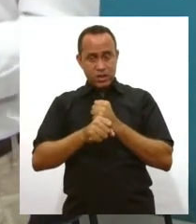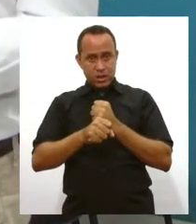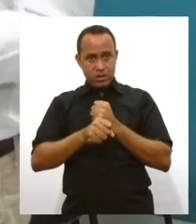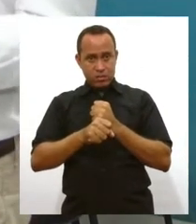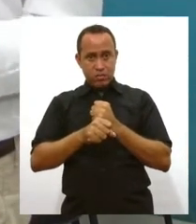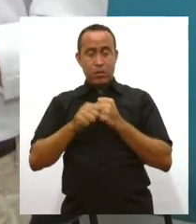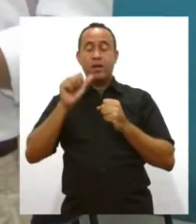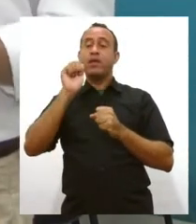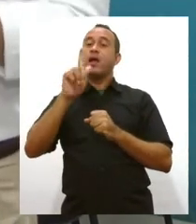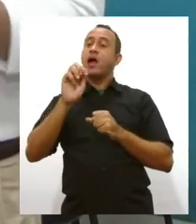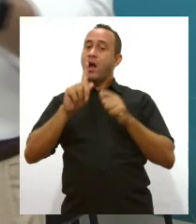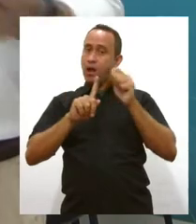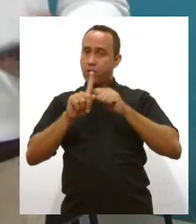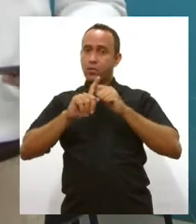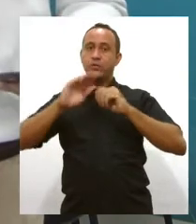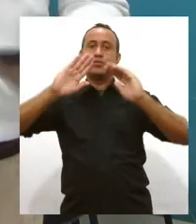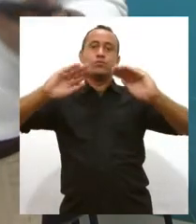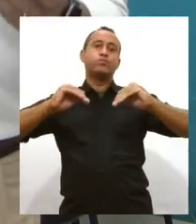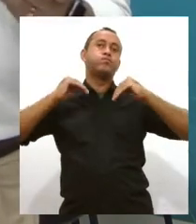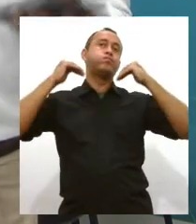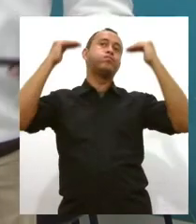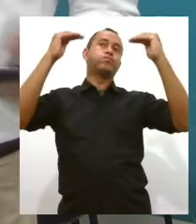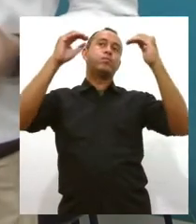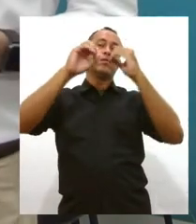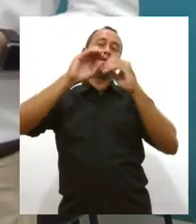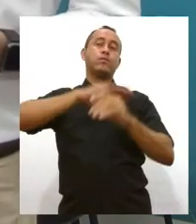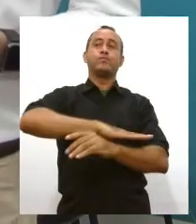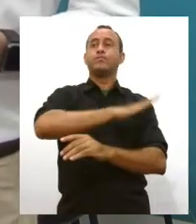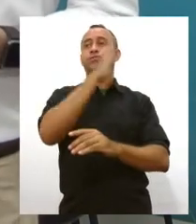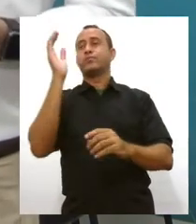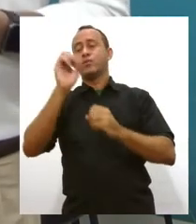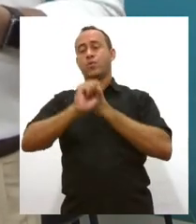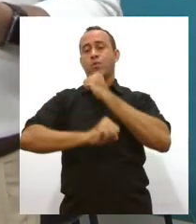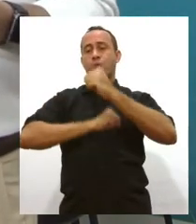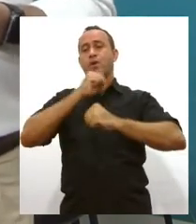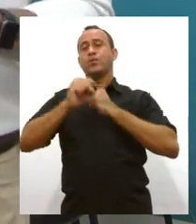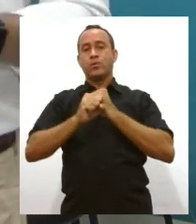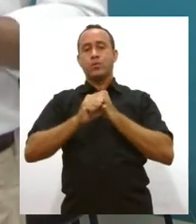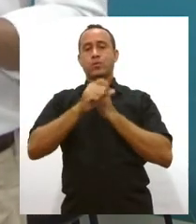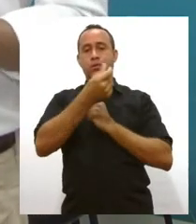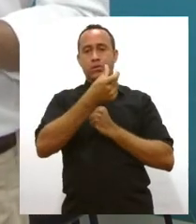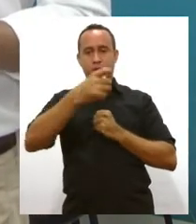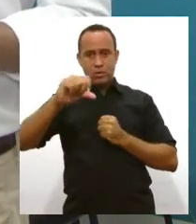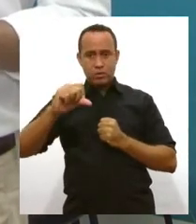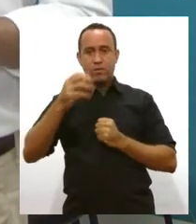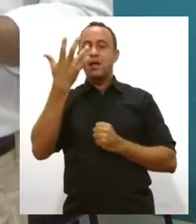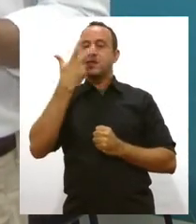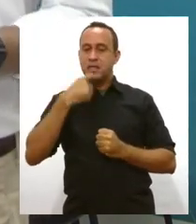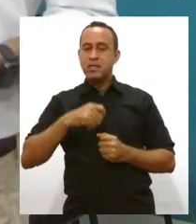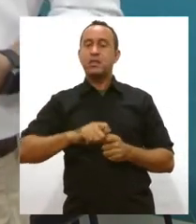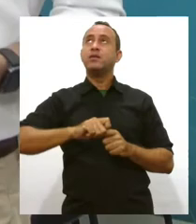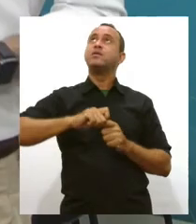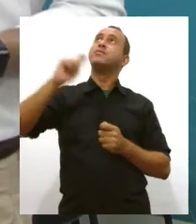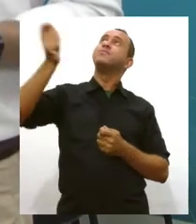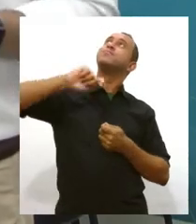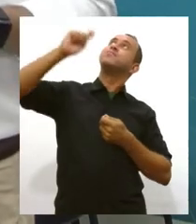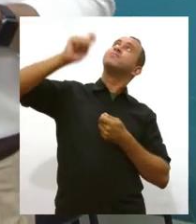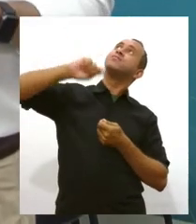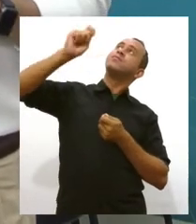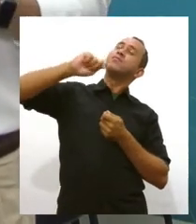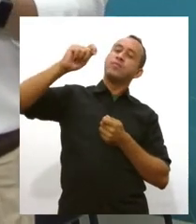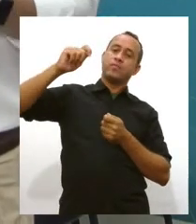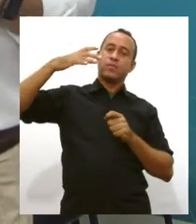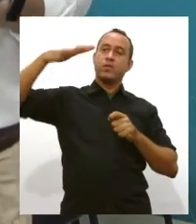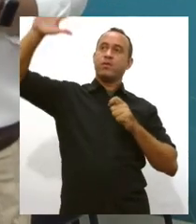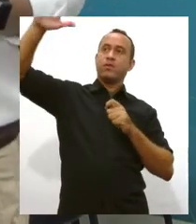agosto já superaram o ano inteiro de 2019. Ou seja, a criançada em casa, soltando pipa na rua. É,